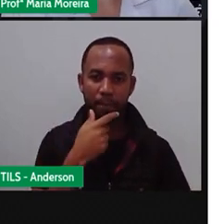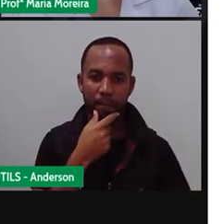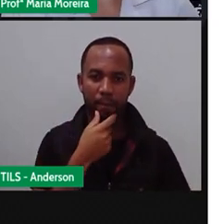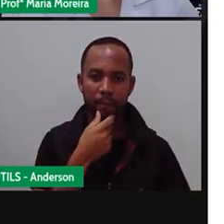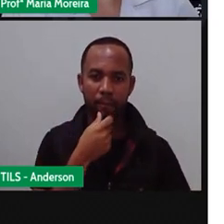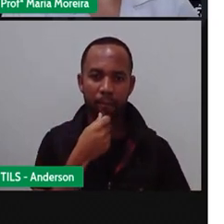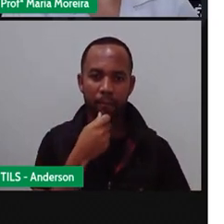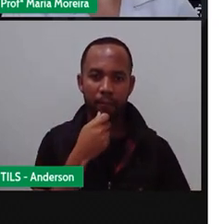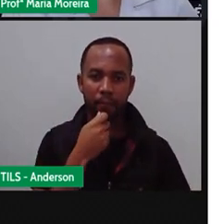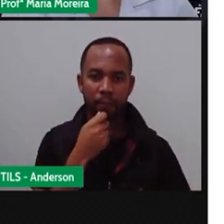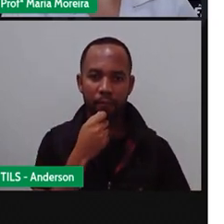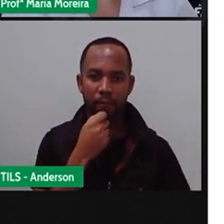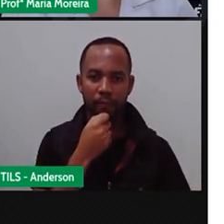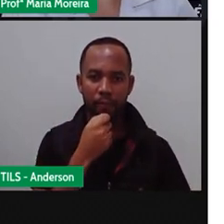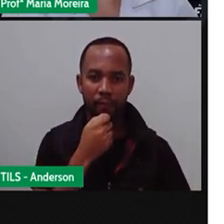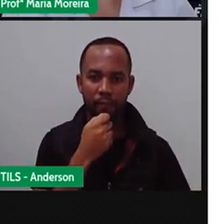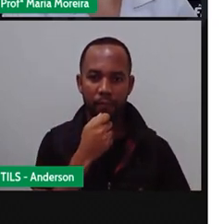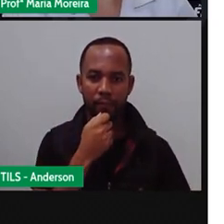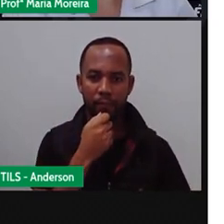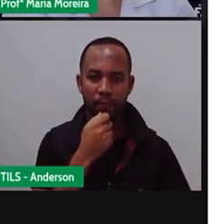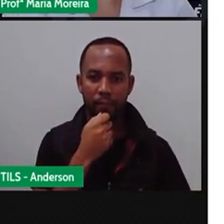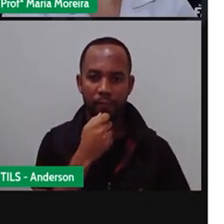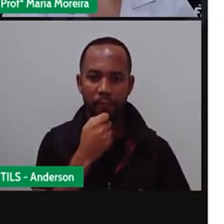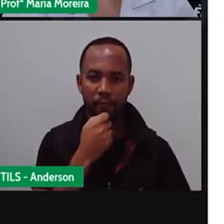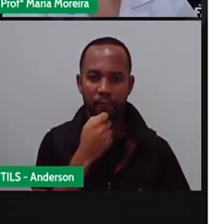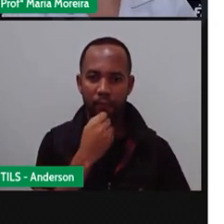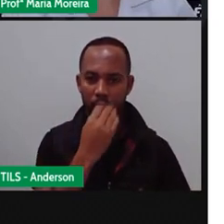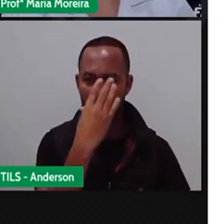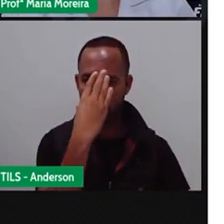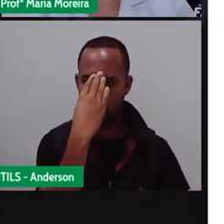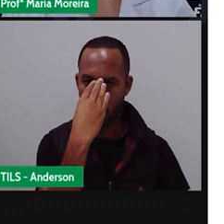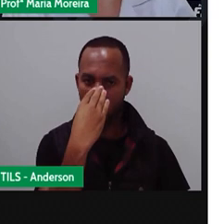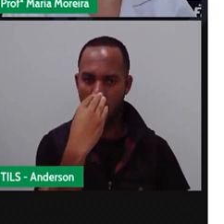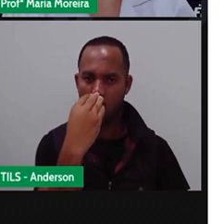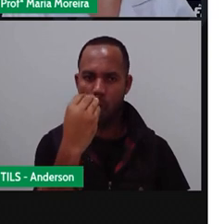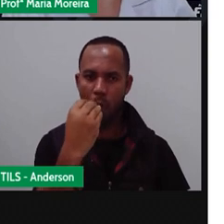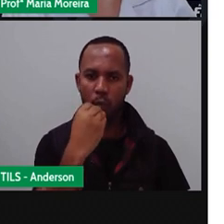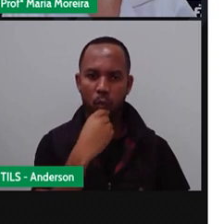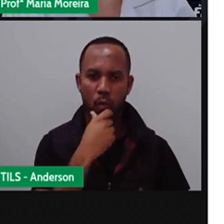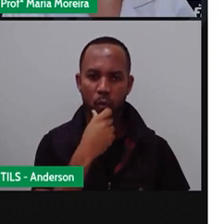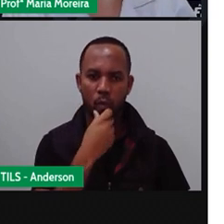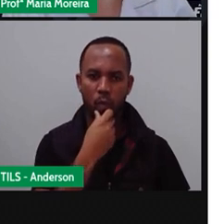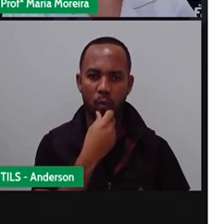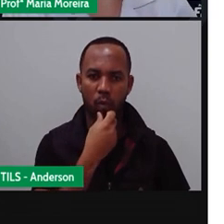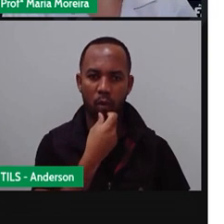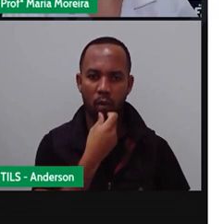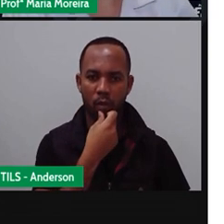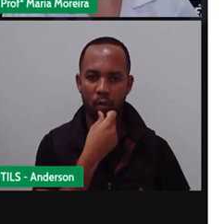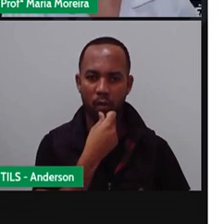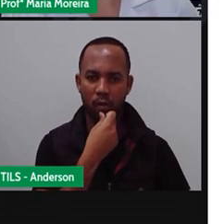Vamos lá. Esse aqui é o lobo-guará. Eu não achei ele simpático, né, teria medo dele.